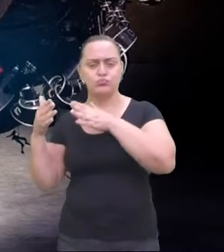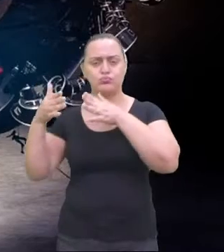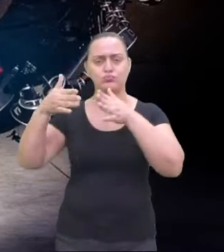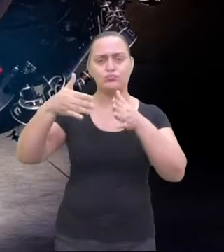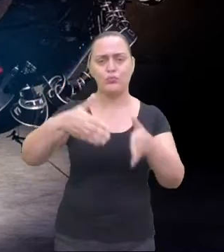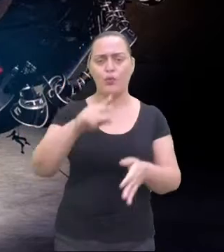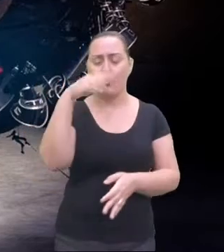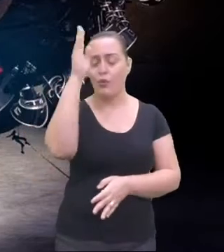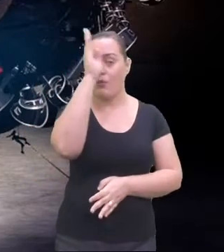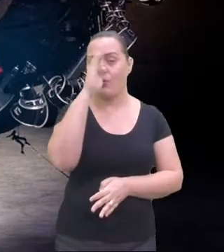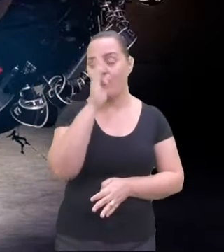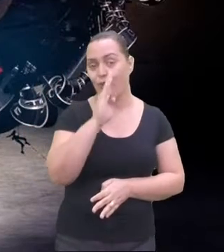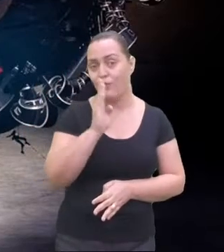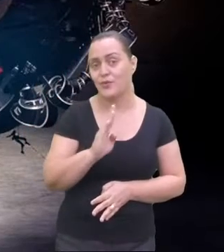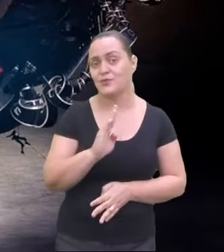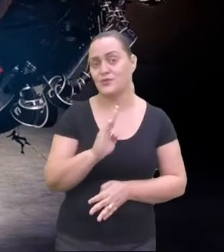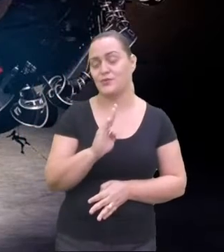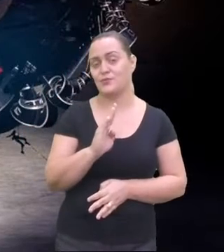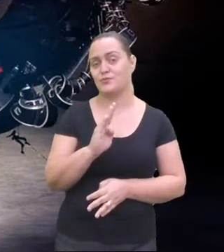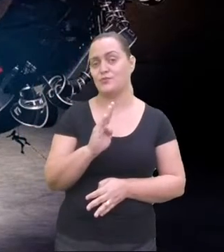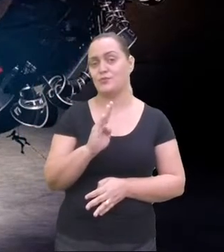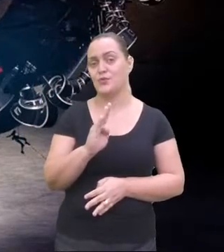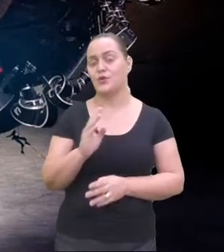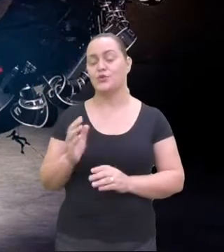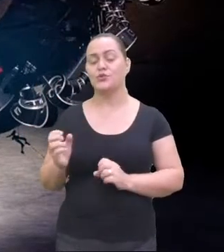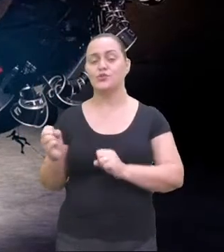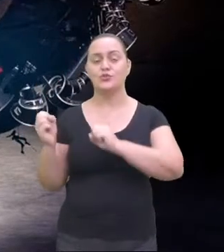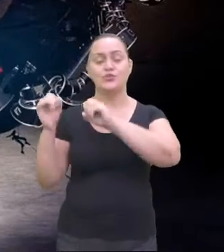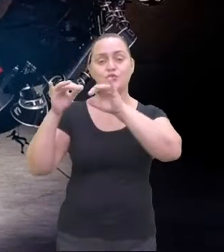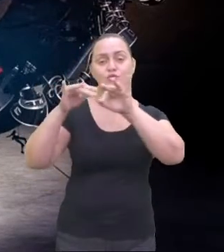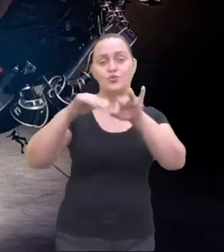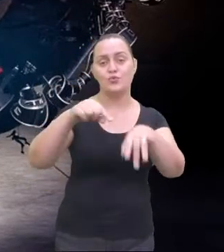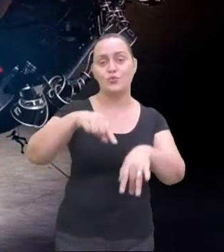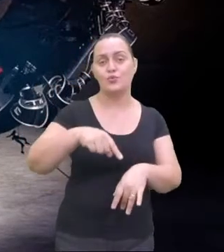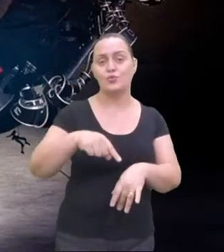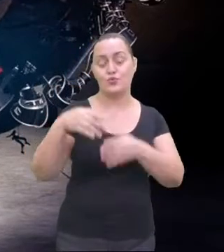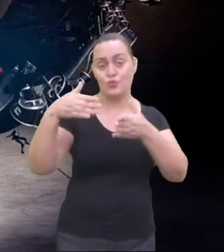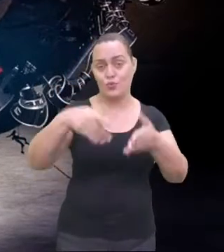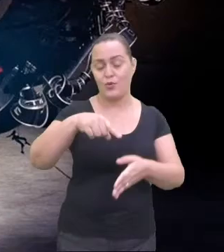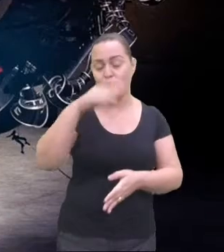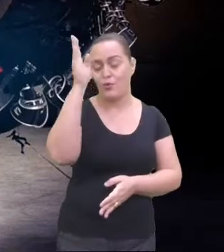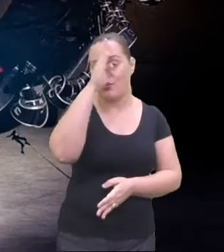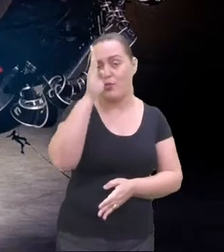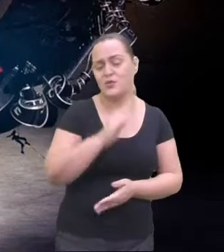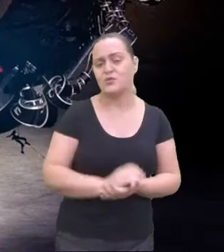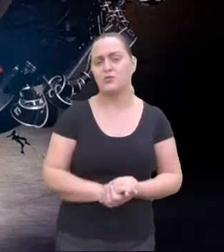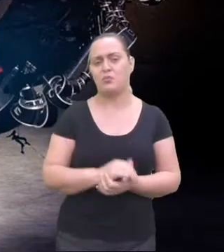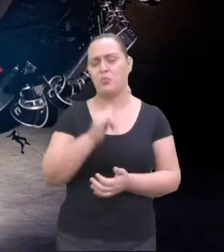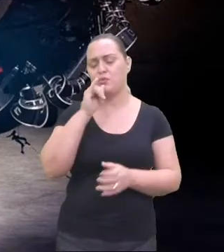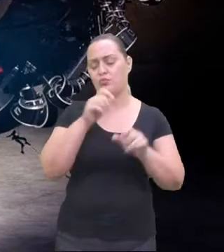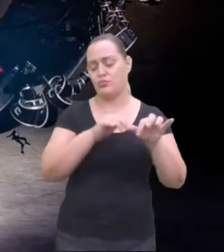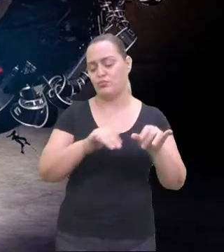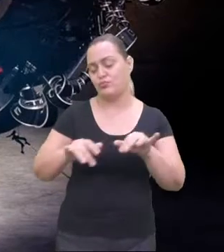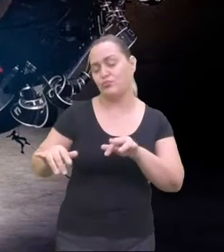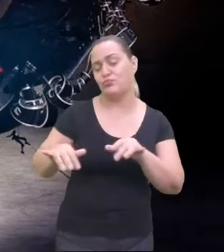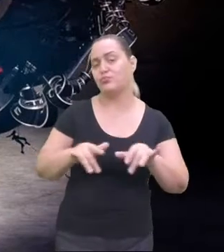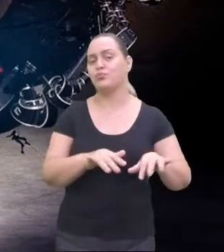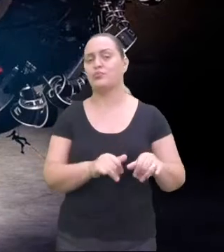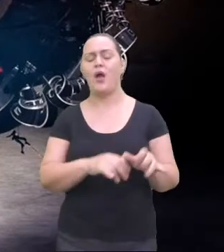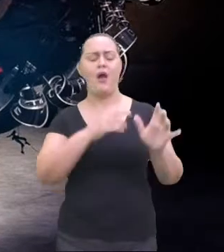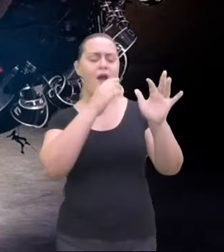portuguesa chegaram o piano, clarinete, a flauta, o bodulim, os